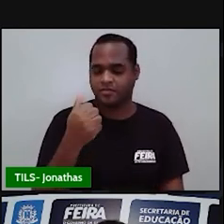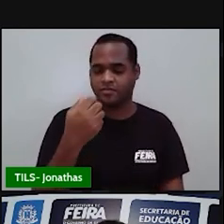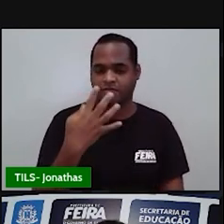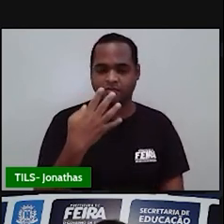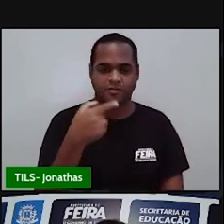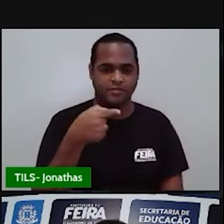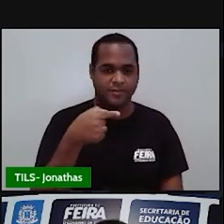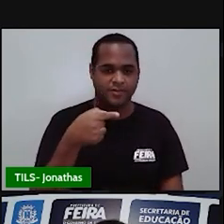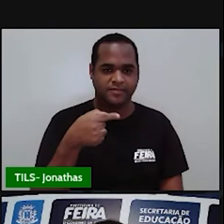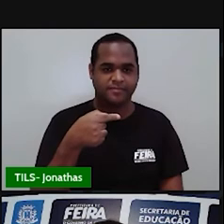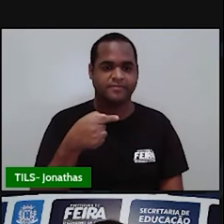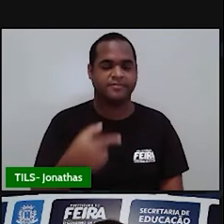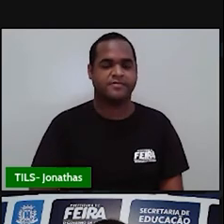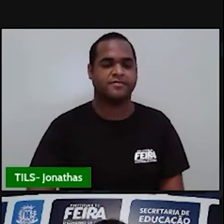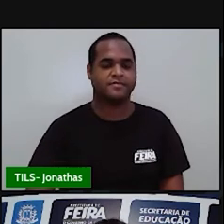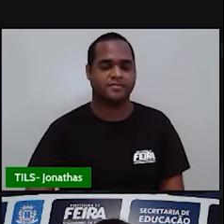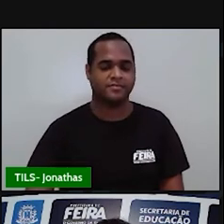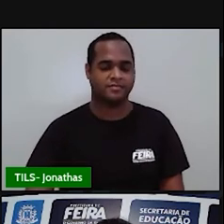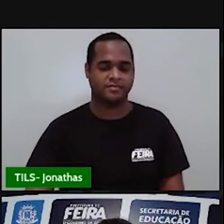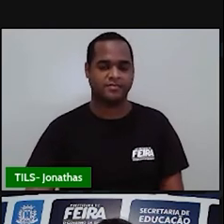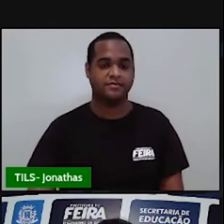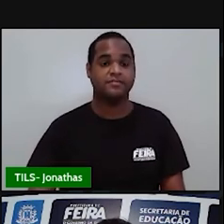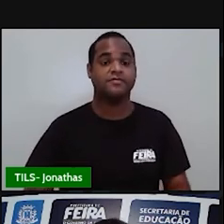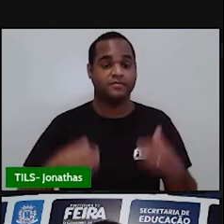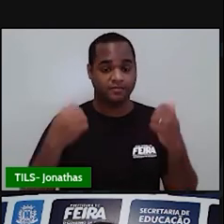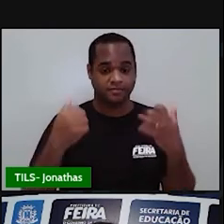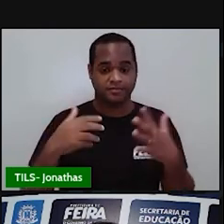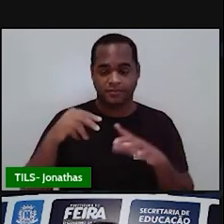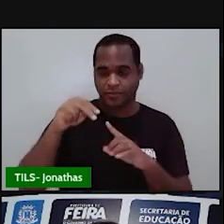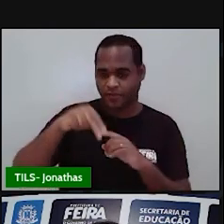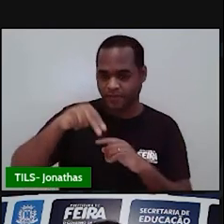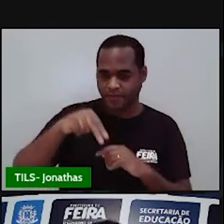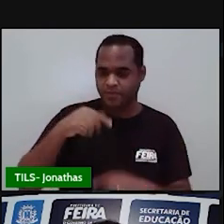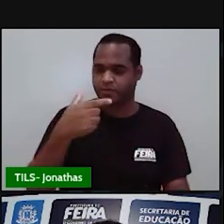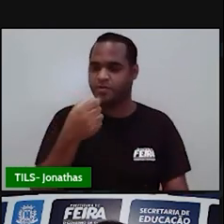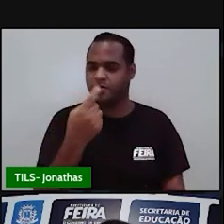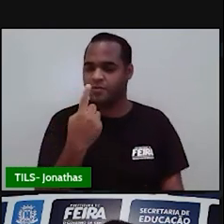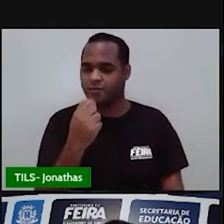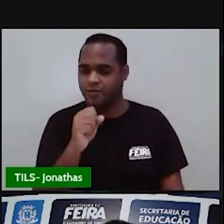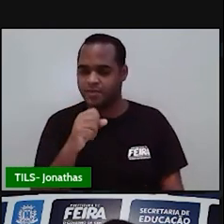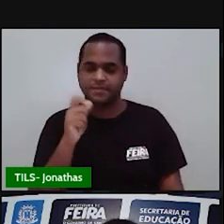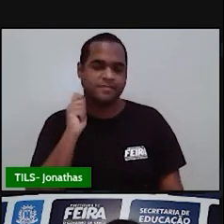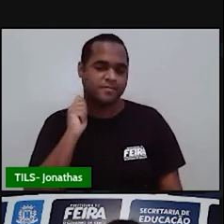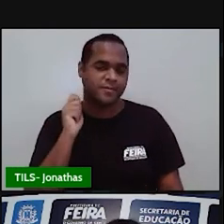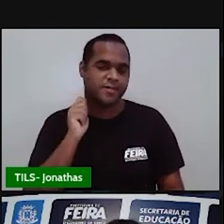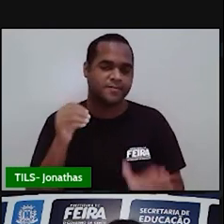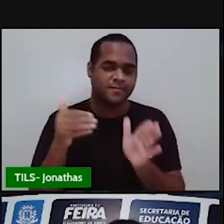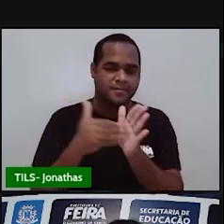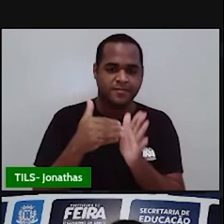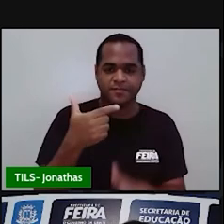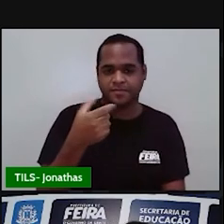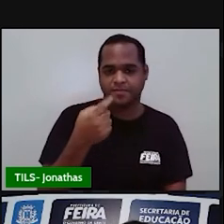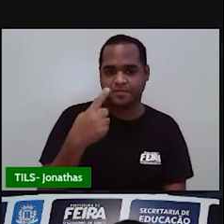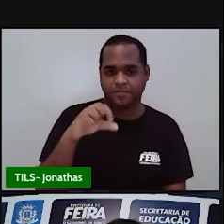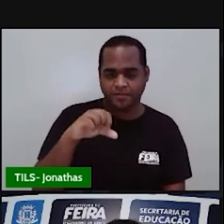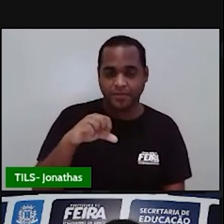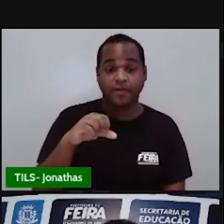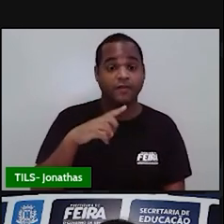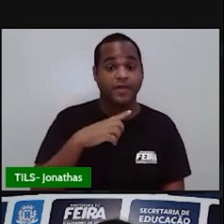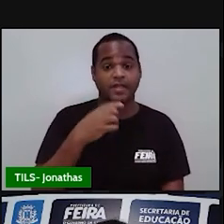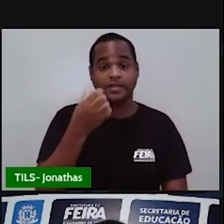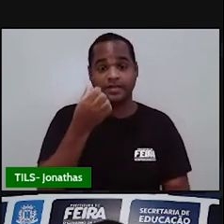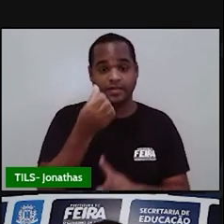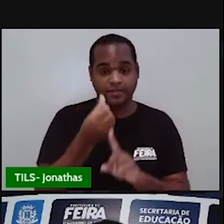147 kWh. Então, olha ali. De novembro de 2018 a abril de 2019 seis meses e